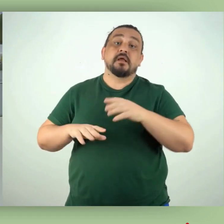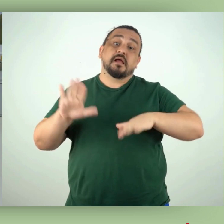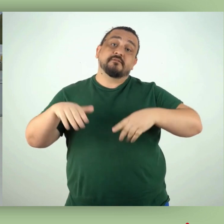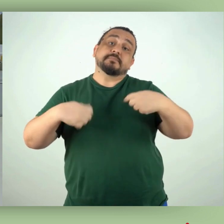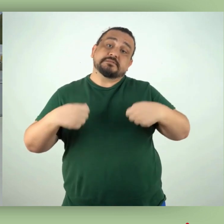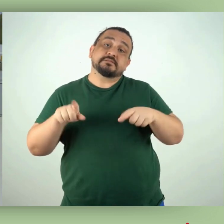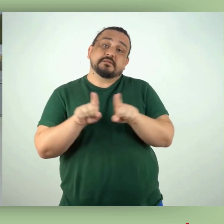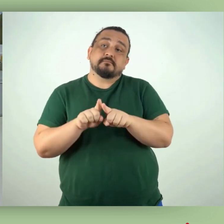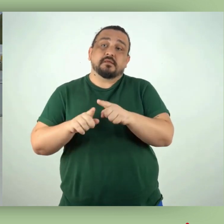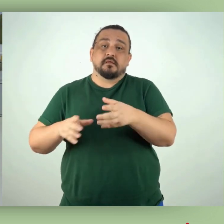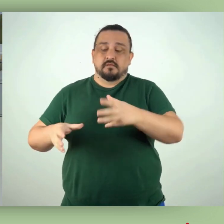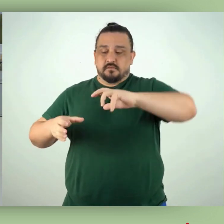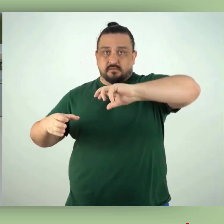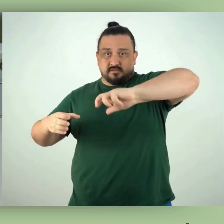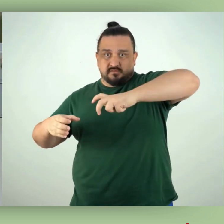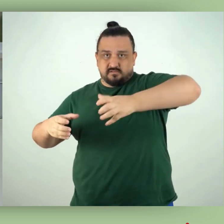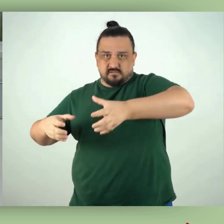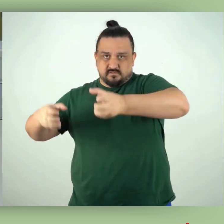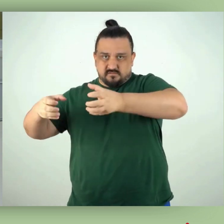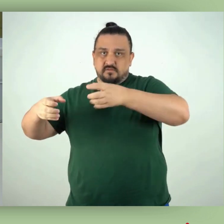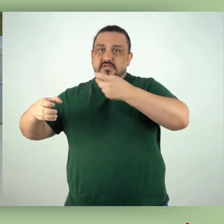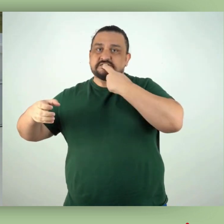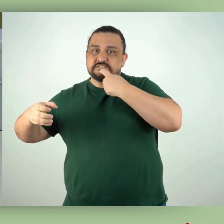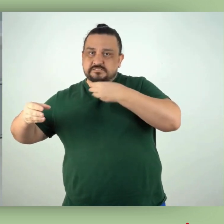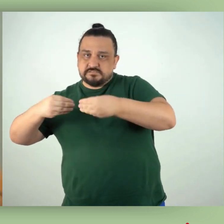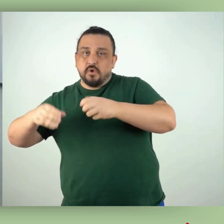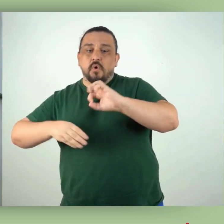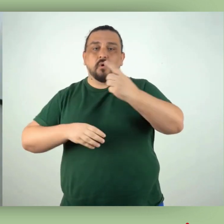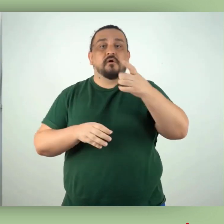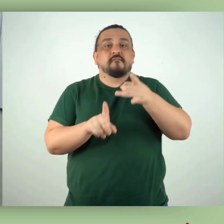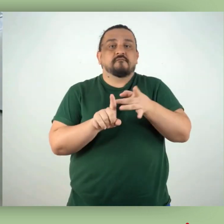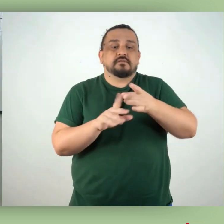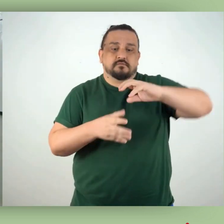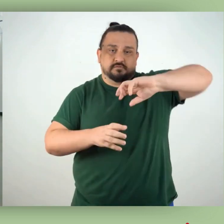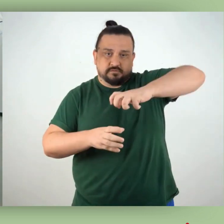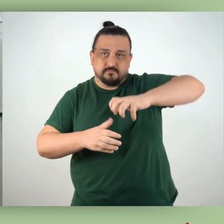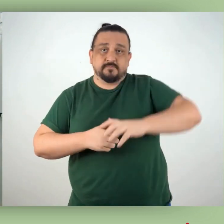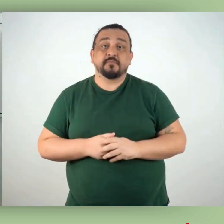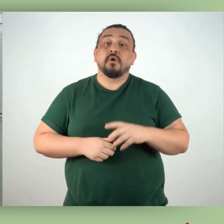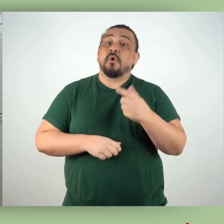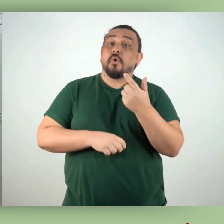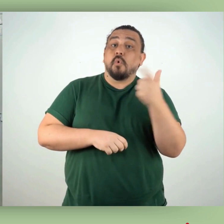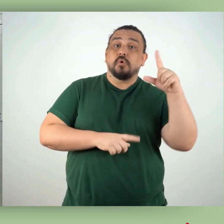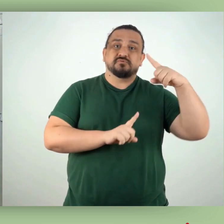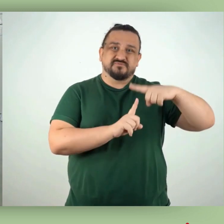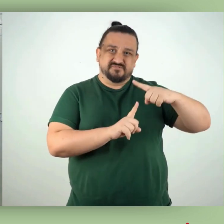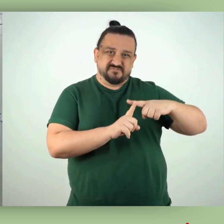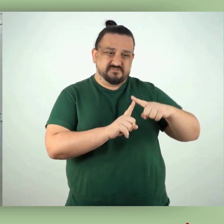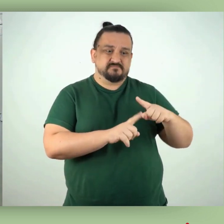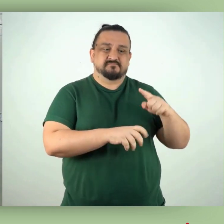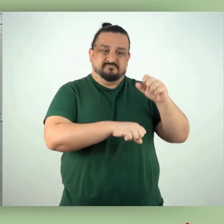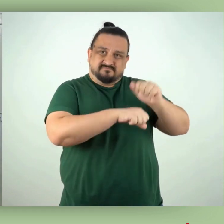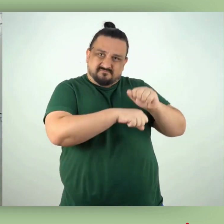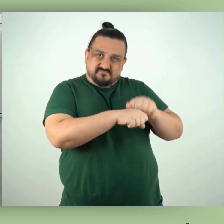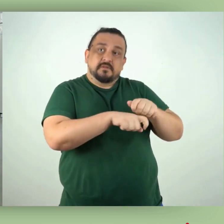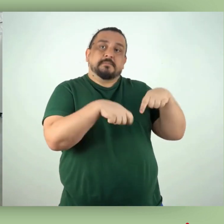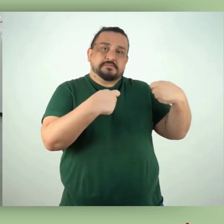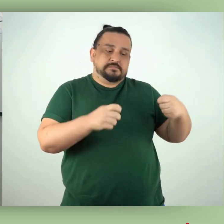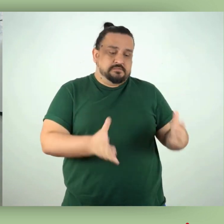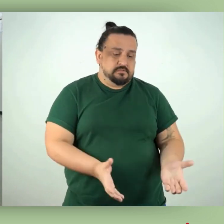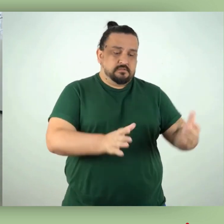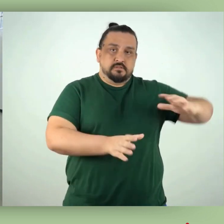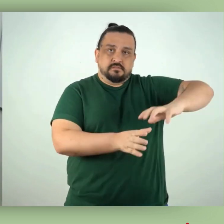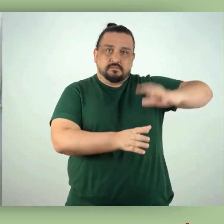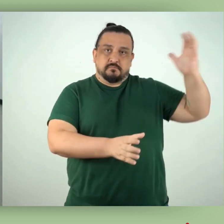galões ou frasco de vidro com tampa. Os resíduos químicos sólidos devem ser acondicionados em tambor